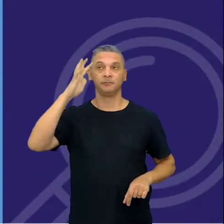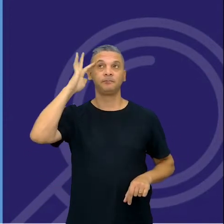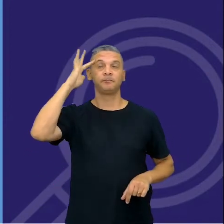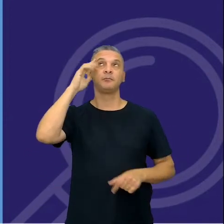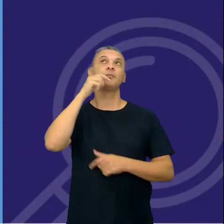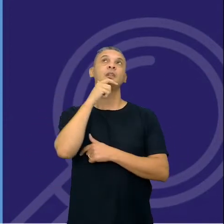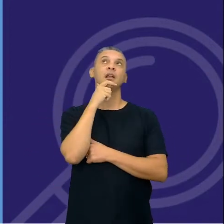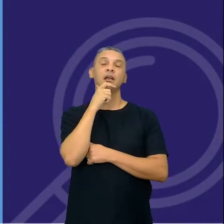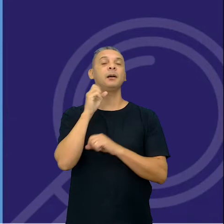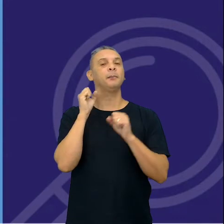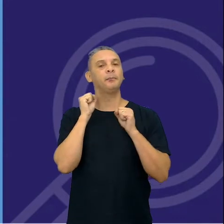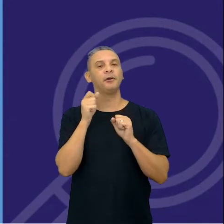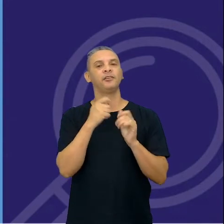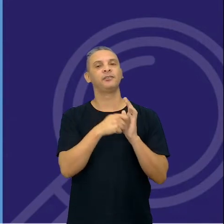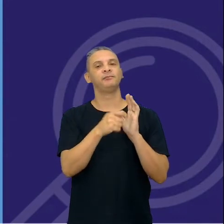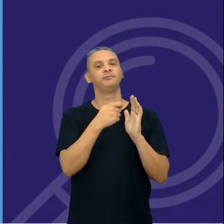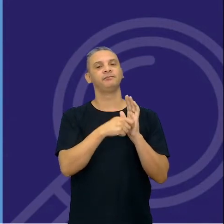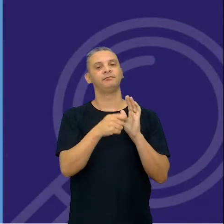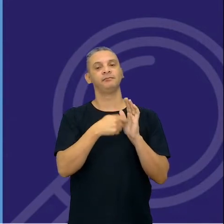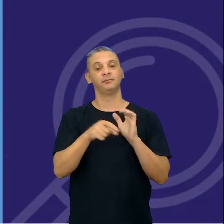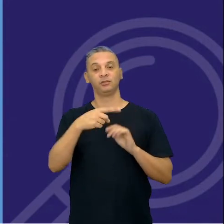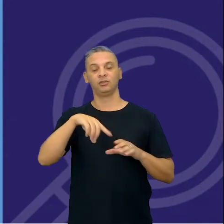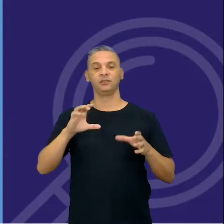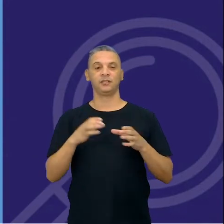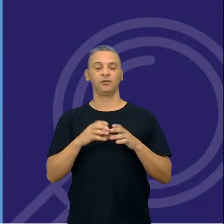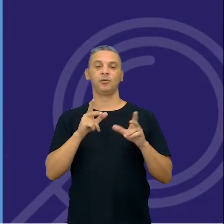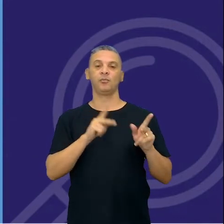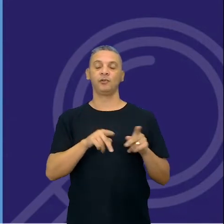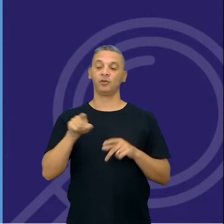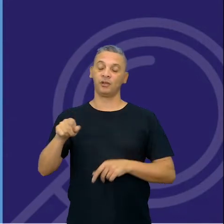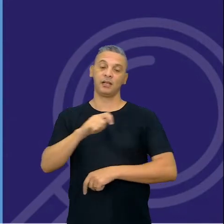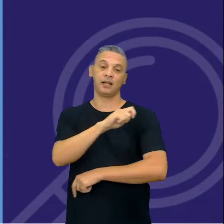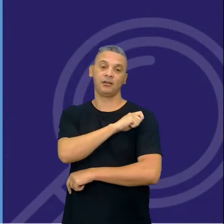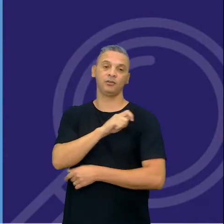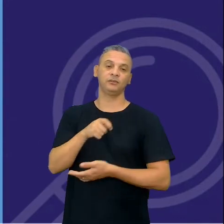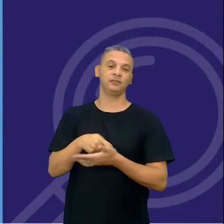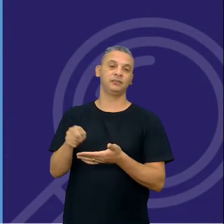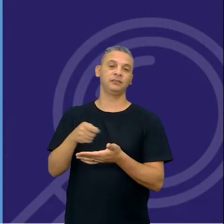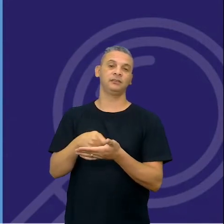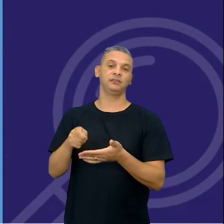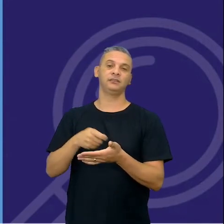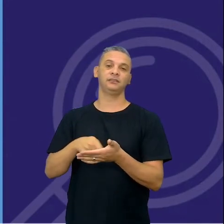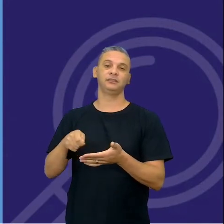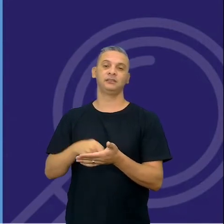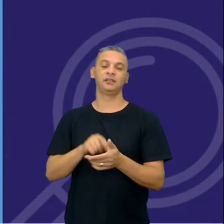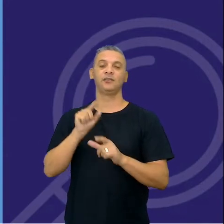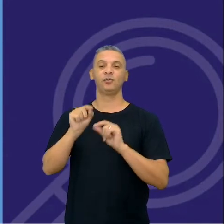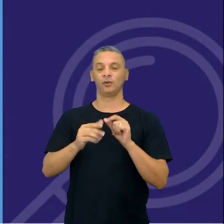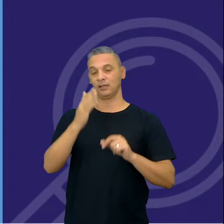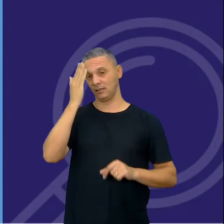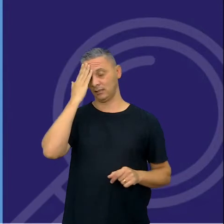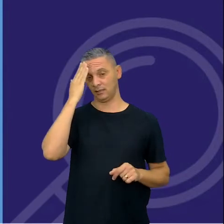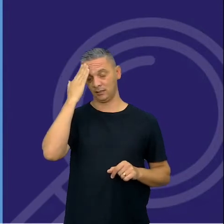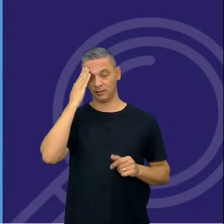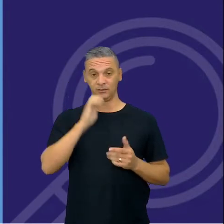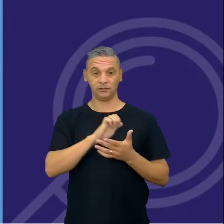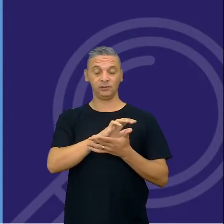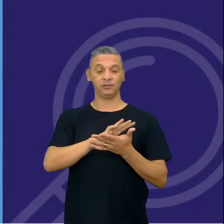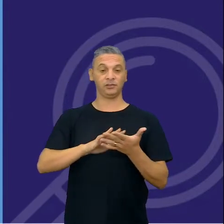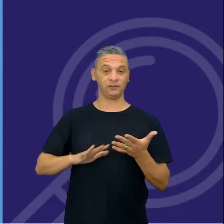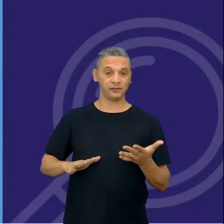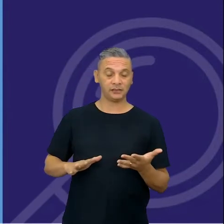entender que ele também quer de nós, professores, que o estudante escreva alguma coisa sobre o que ele entendeu do exercício,